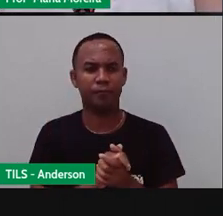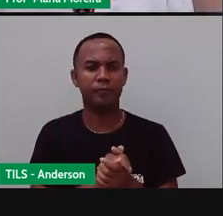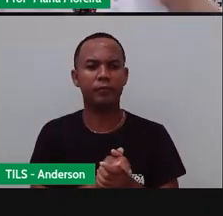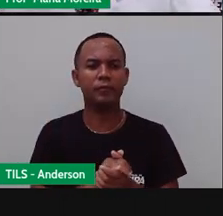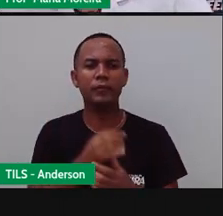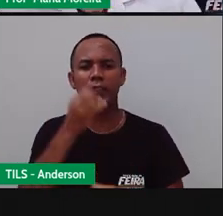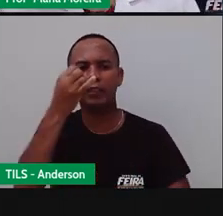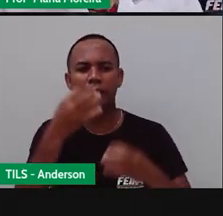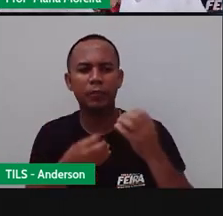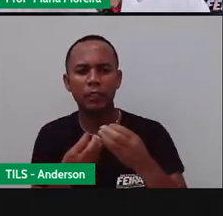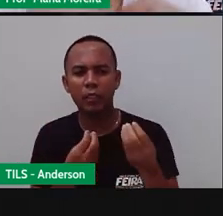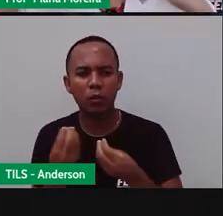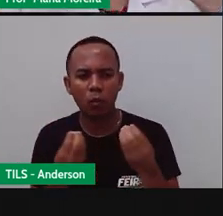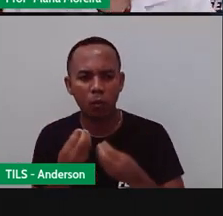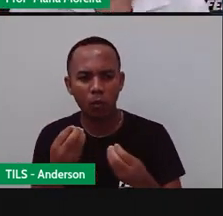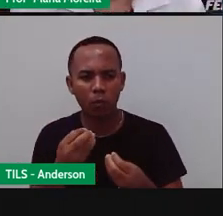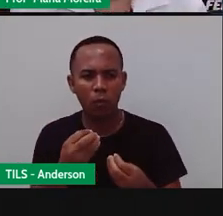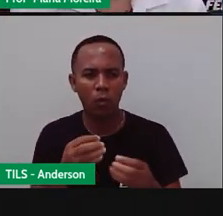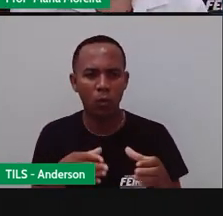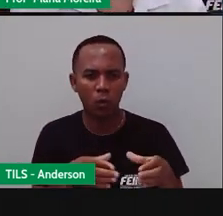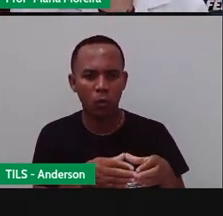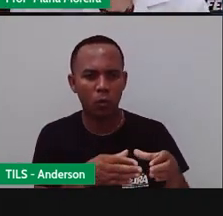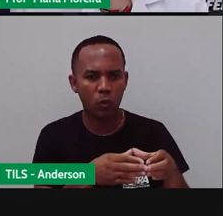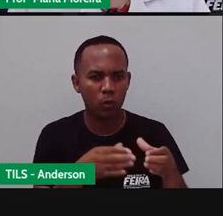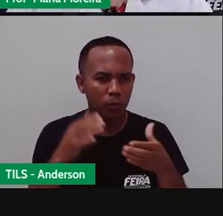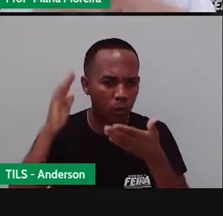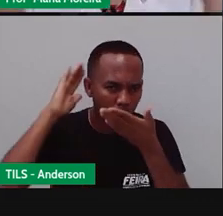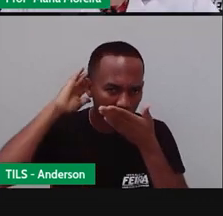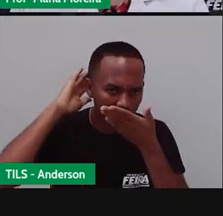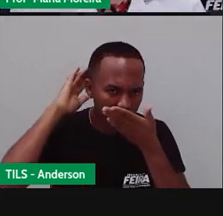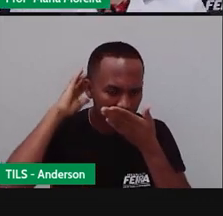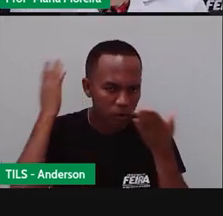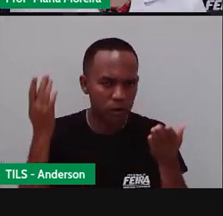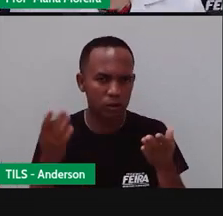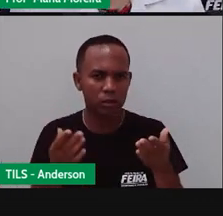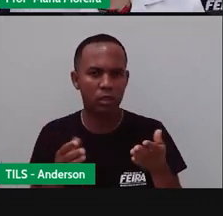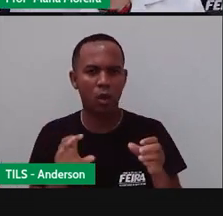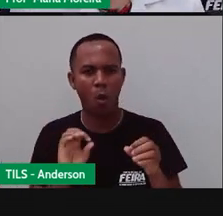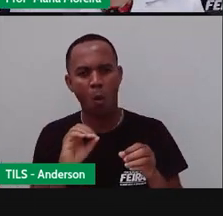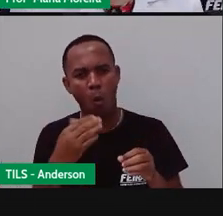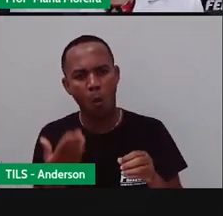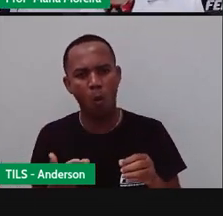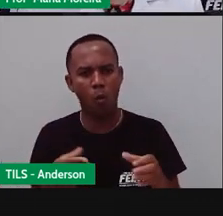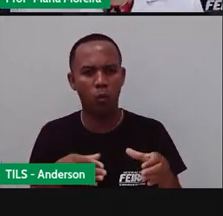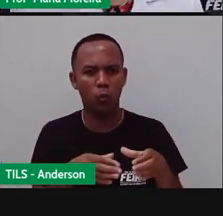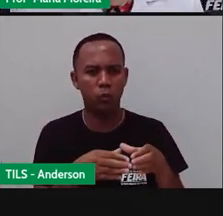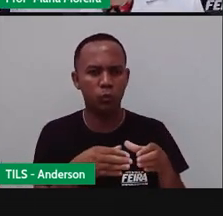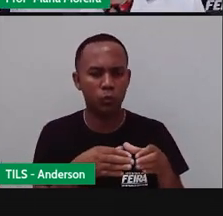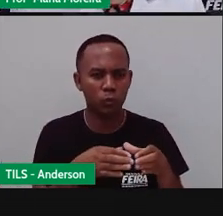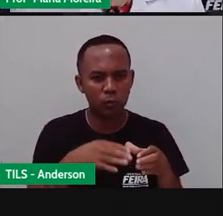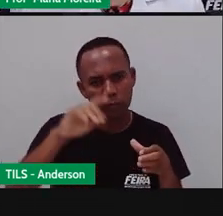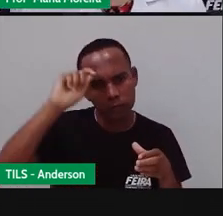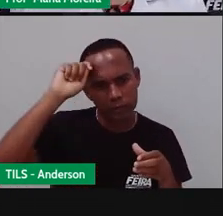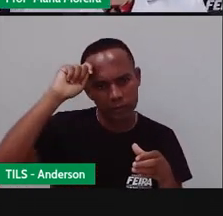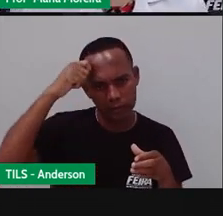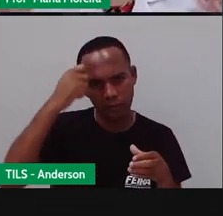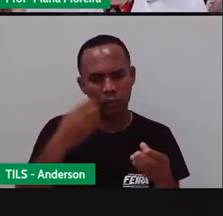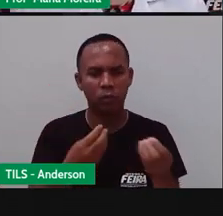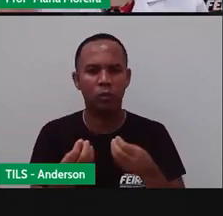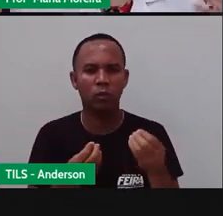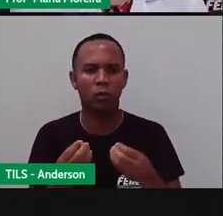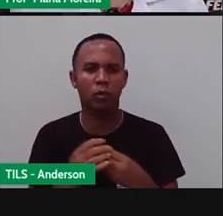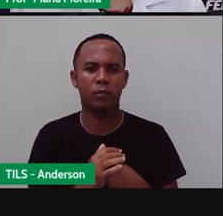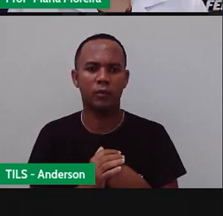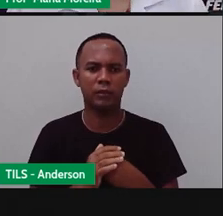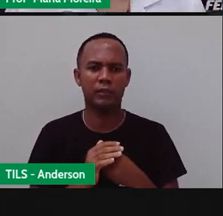sobre o continente africano se a gente tava falando sobre Feira de Santana mesmo ou sobre outra região do nosso país. Então, o tempo inteiro